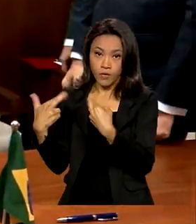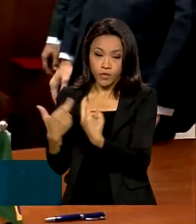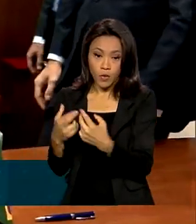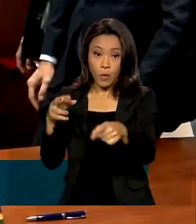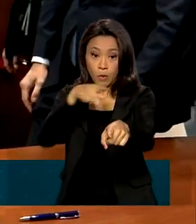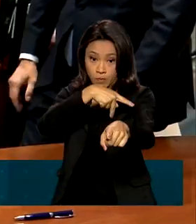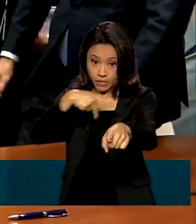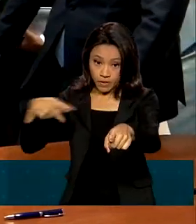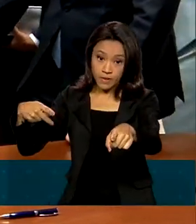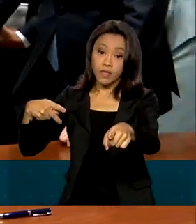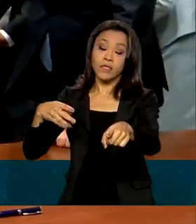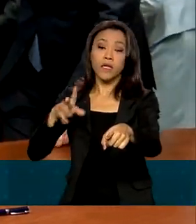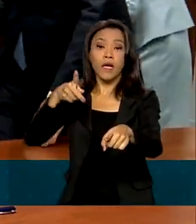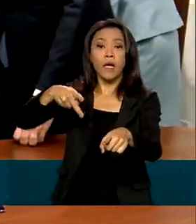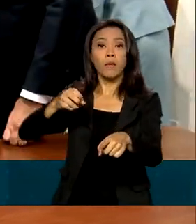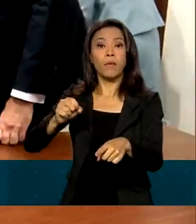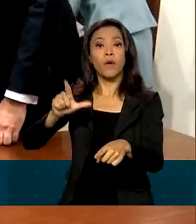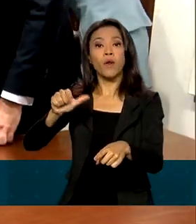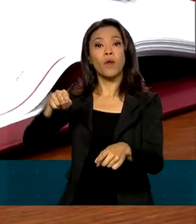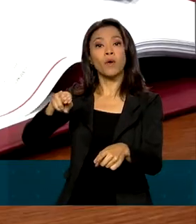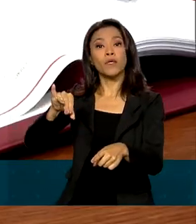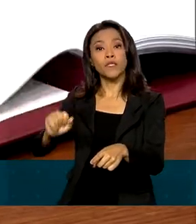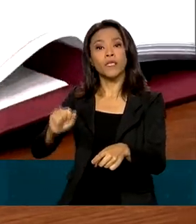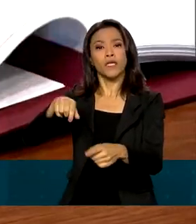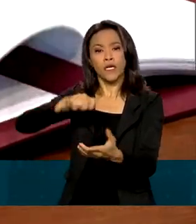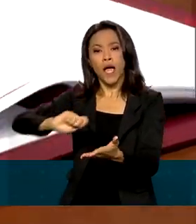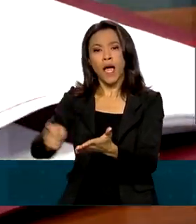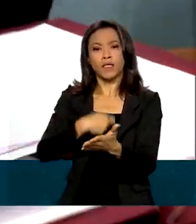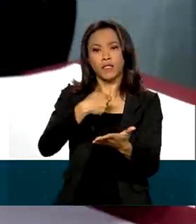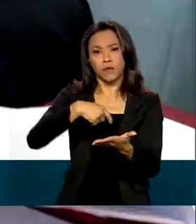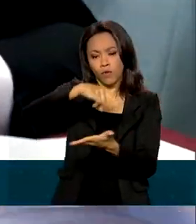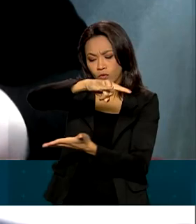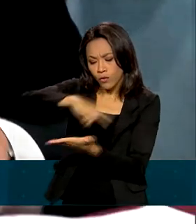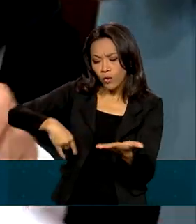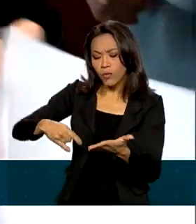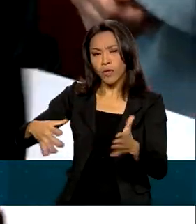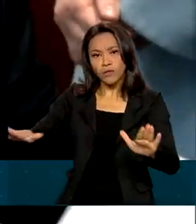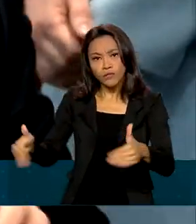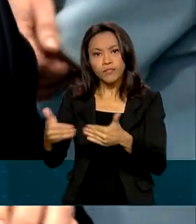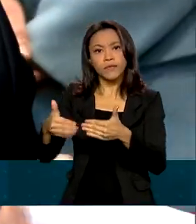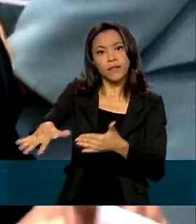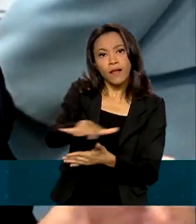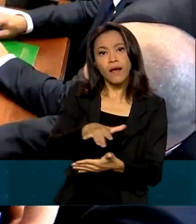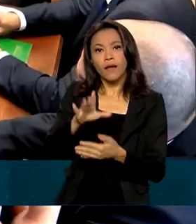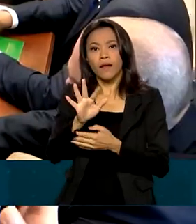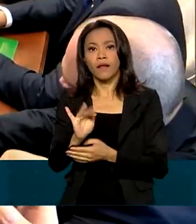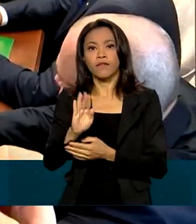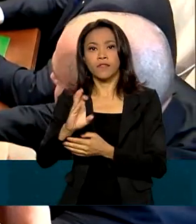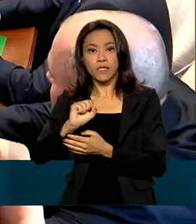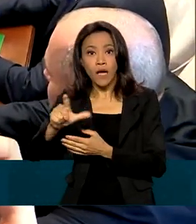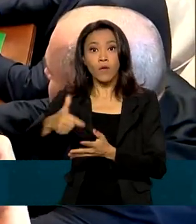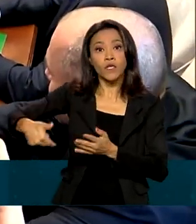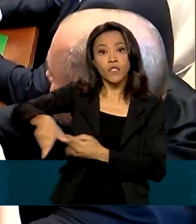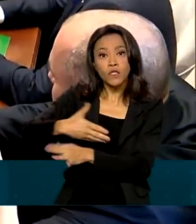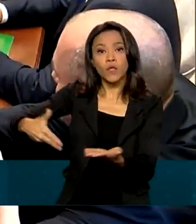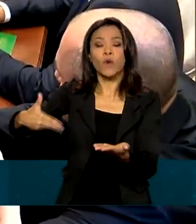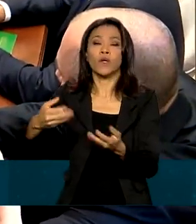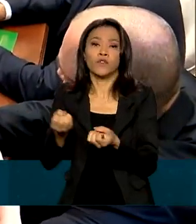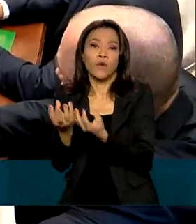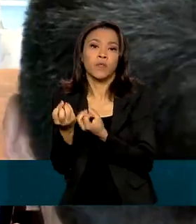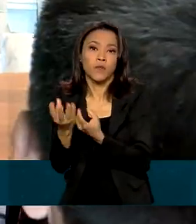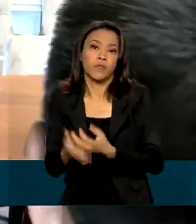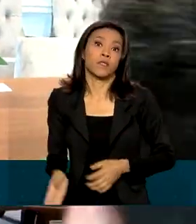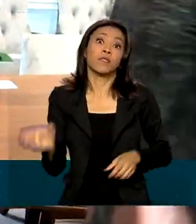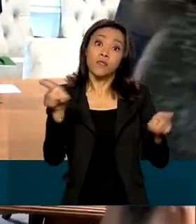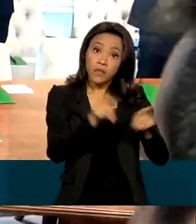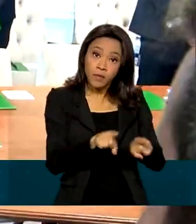Polônia, que resultou na assinatura de acordos de cooperação na área fiscal e na troca e proteção de informações. E também se